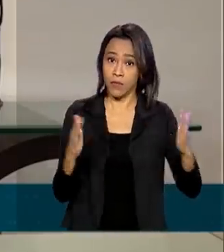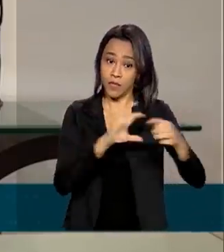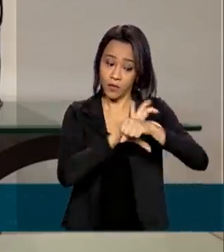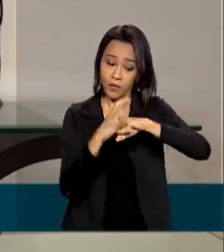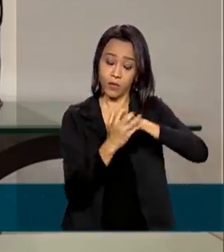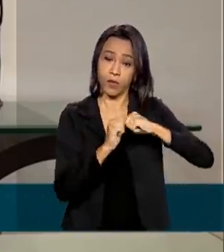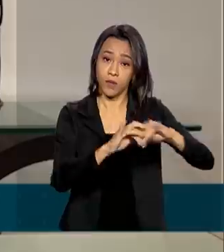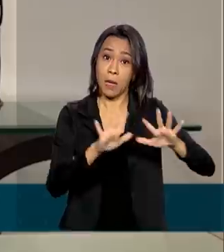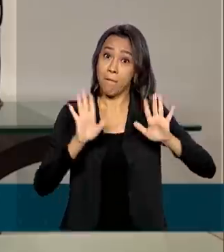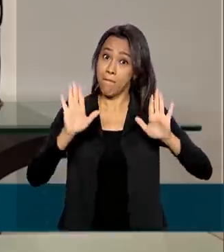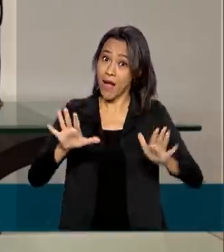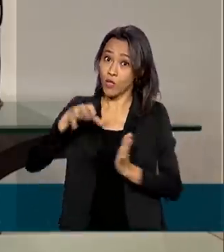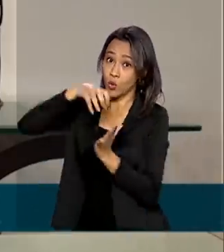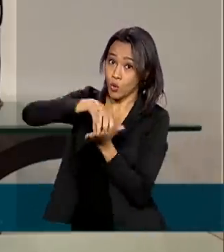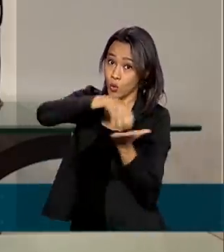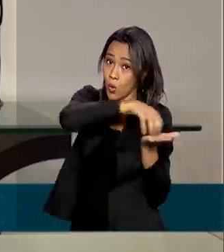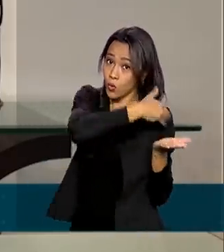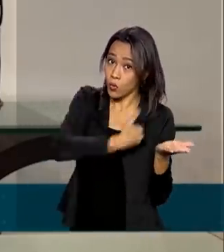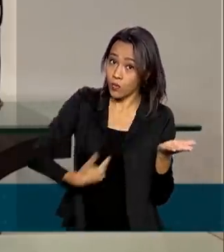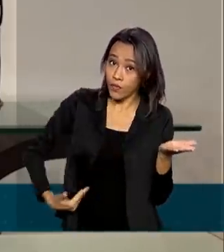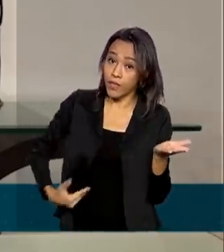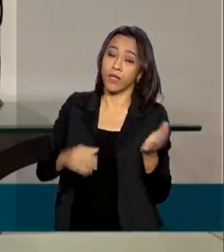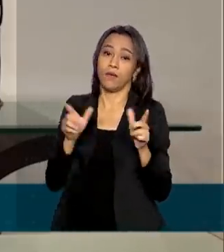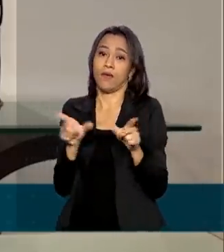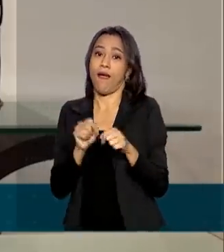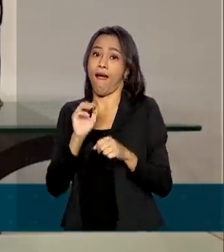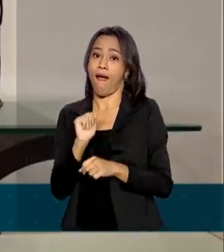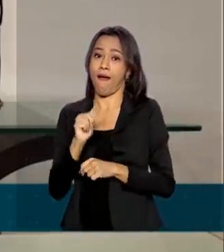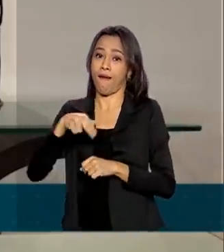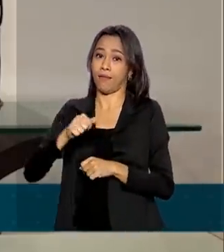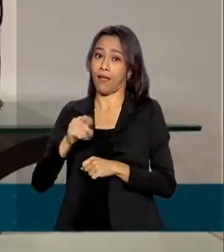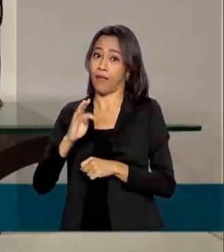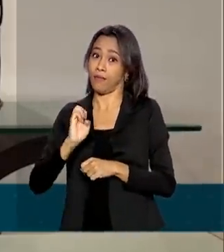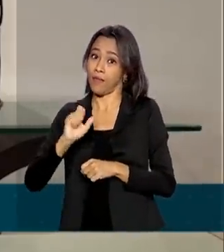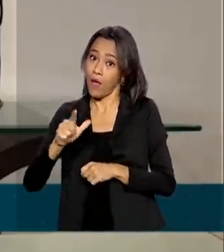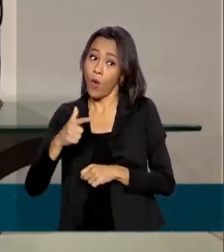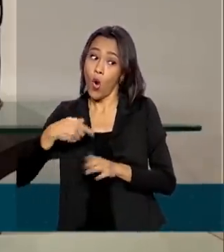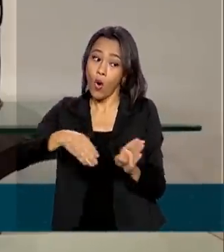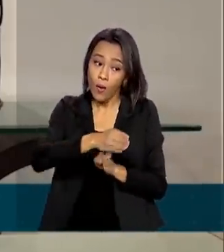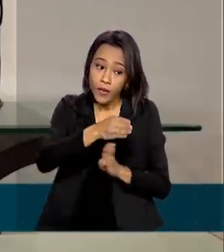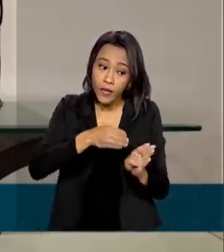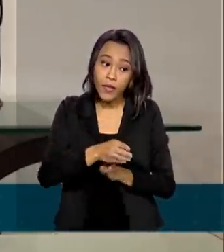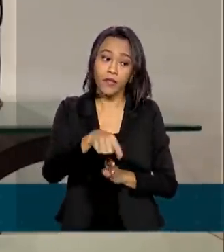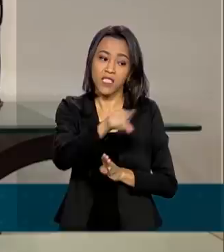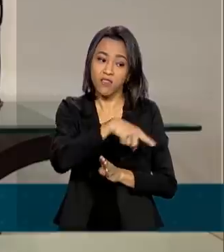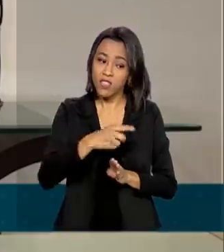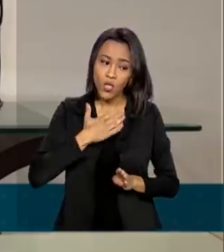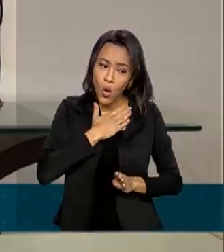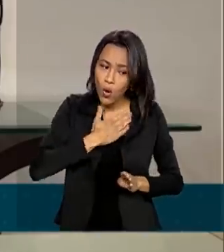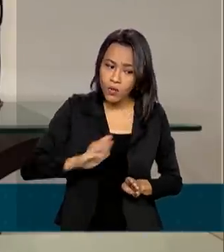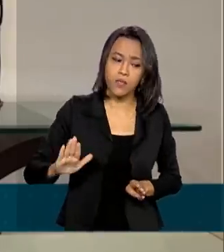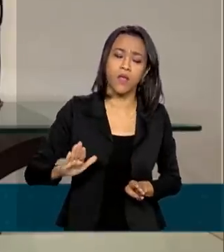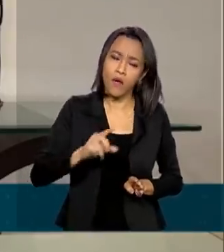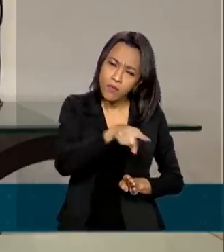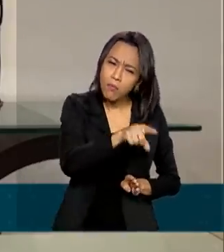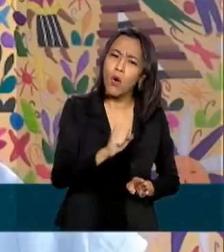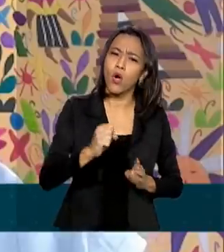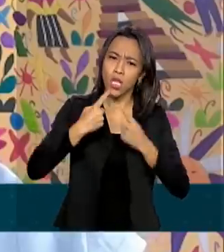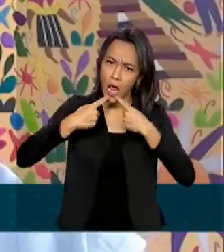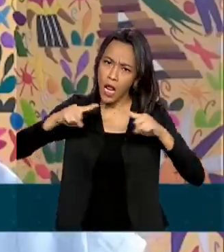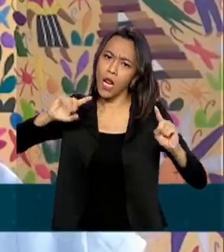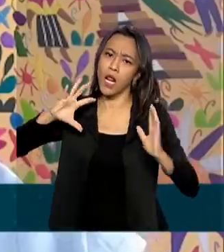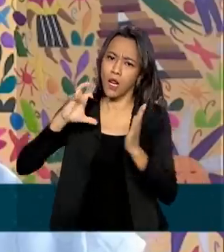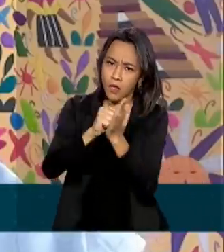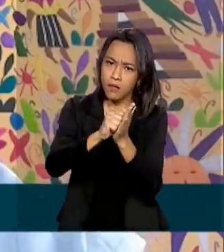os órgãos de defesa do consumidor orientam ao usuário que estiver insatisfeito a fazer a reclamação.